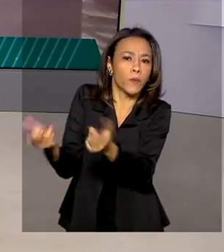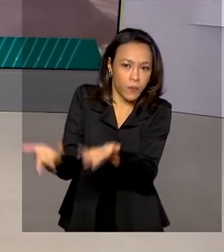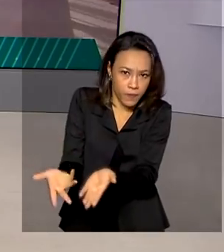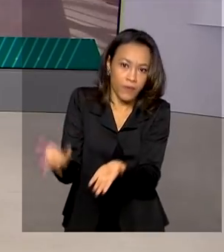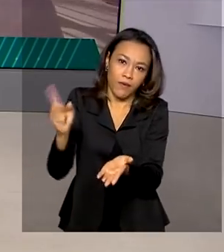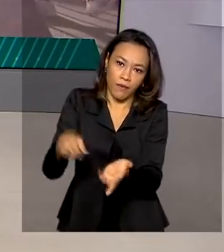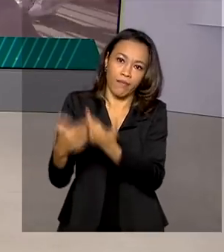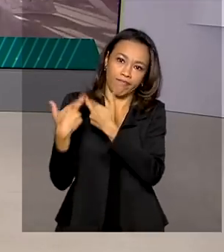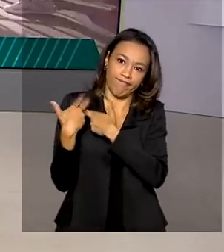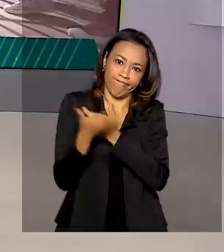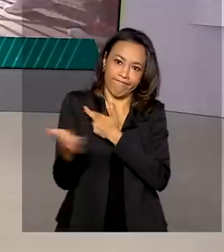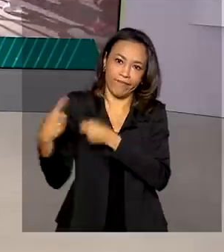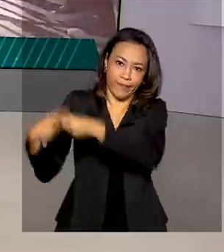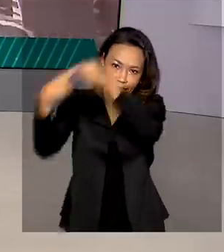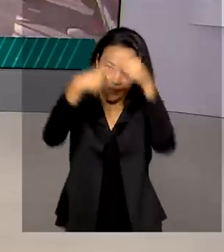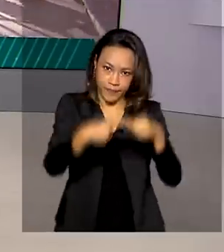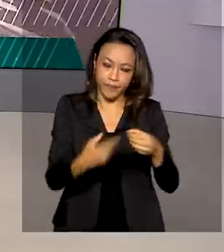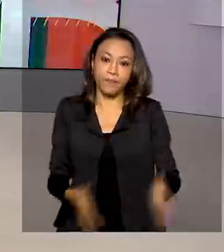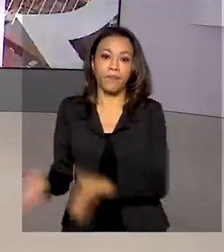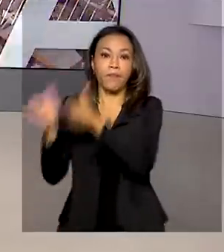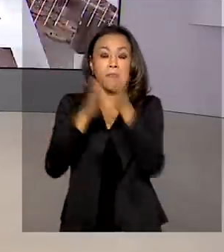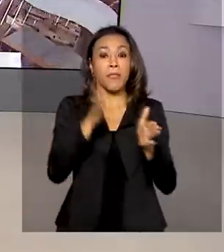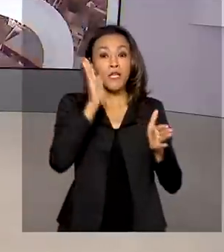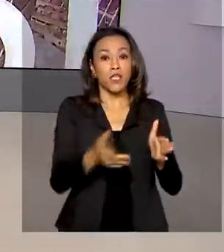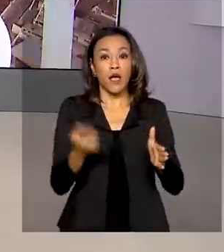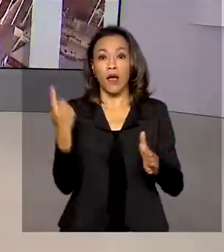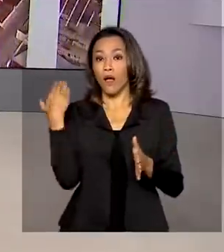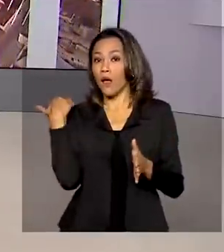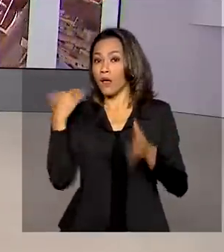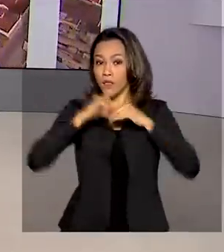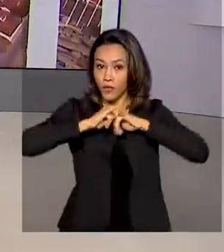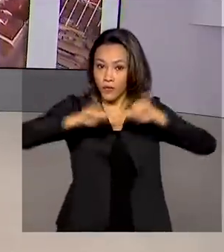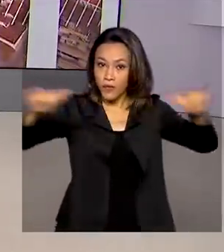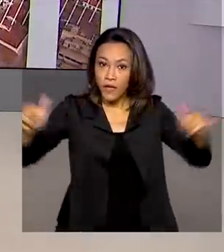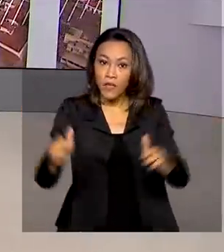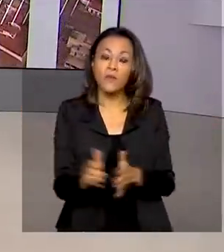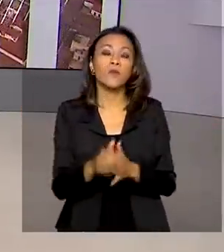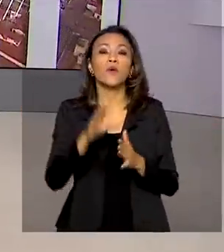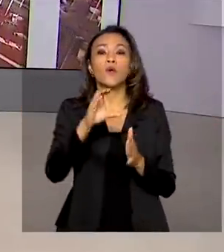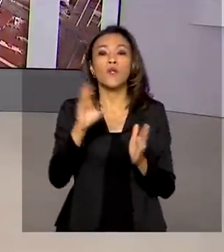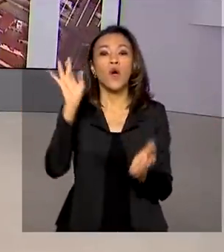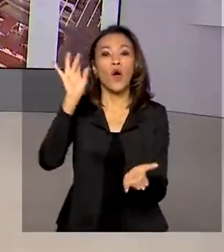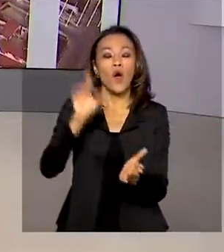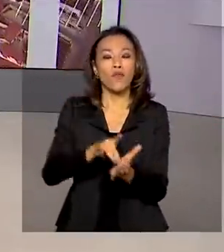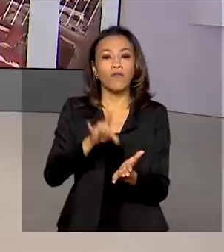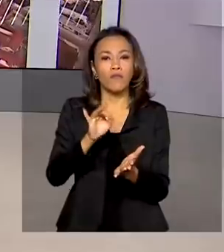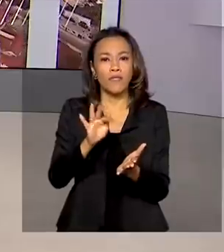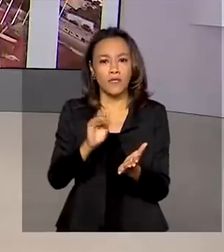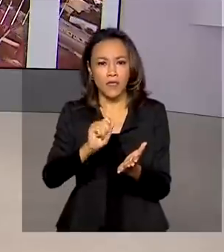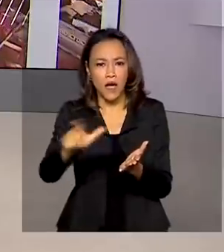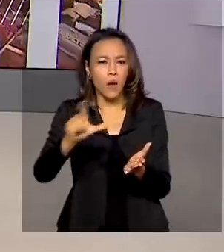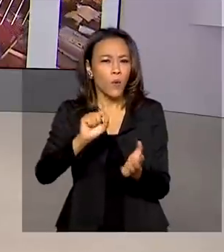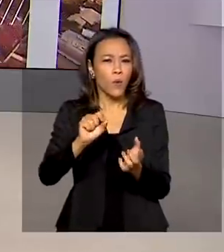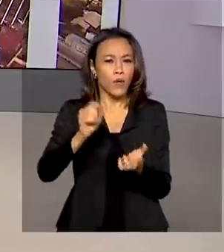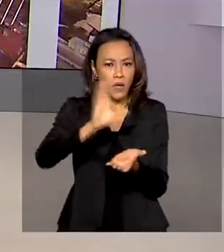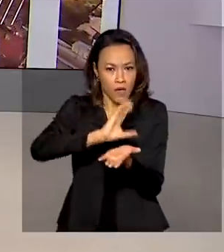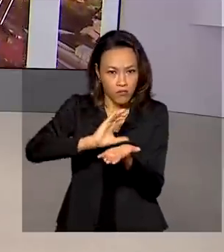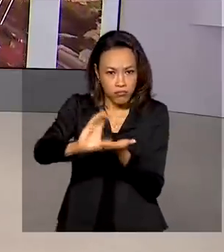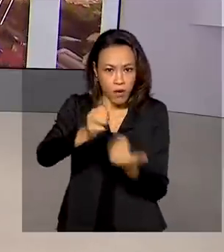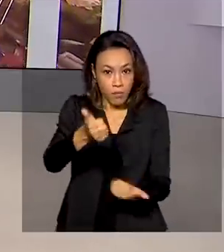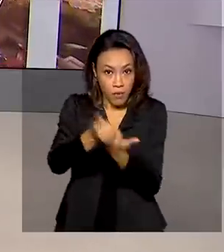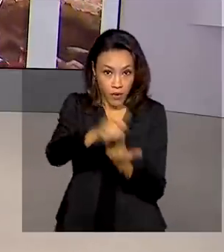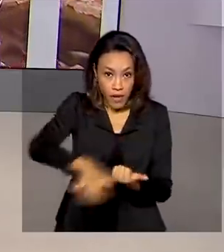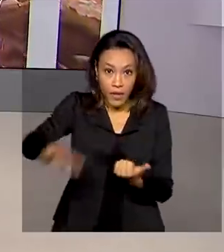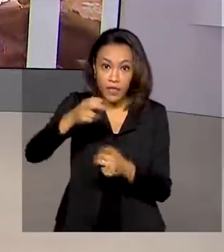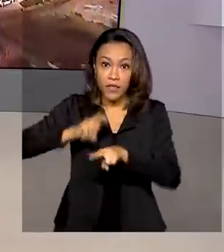Foi divulgado hoje no Diário Oficial o decreto que dispõe sobre a qualificação de empreendimentos dos setores de transporte